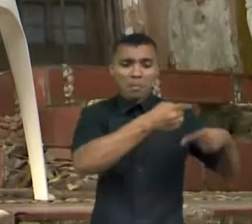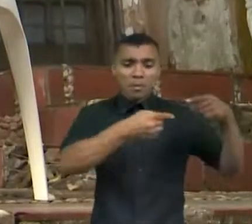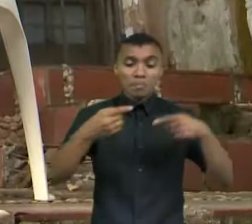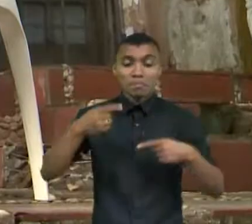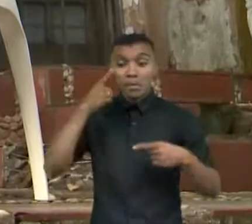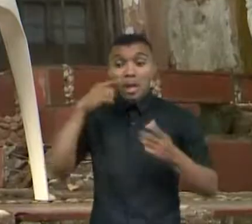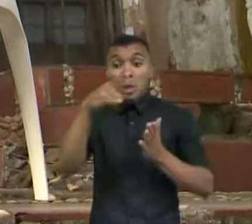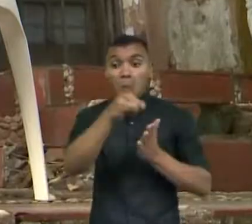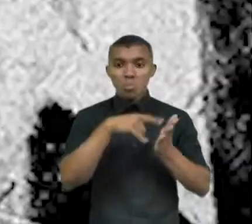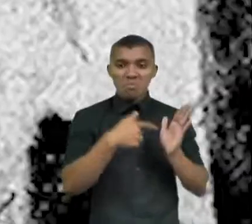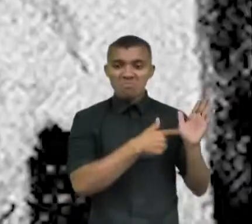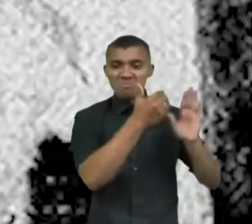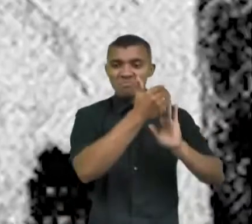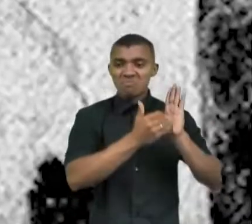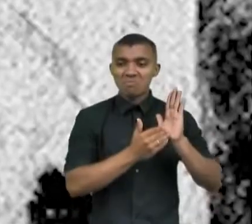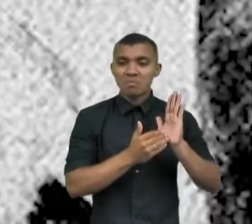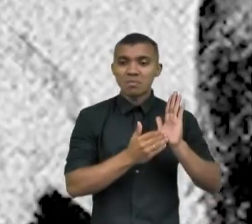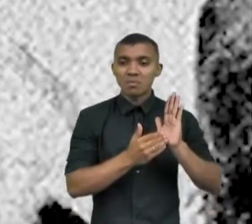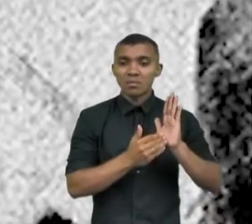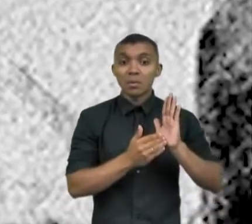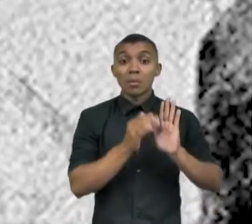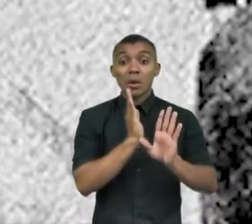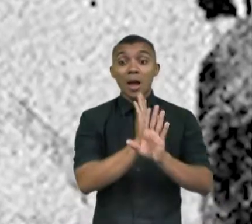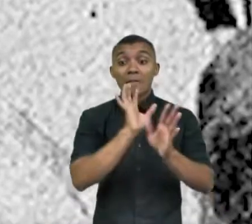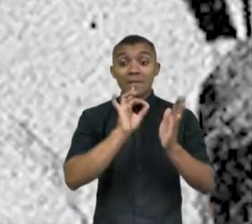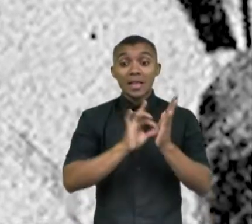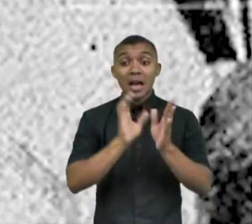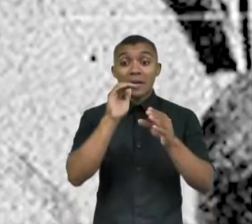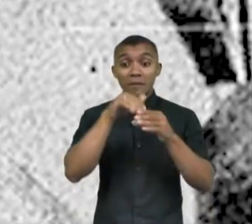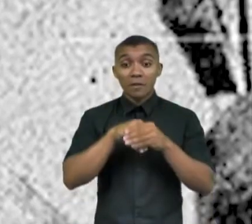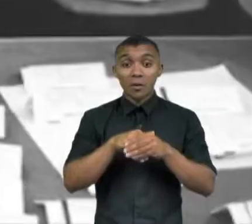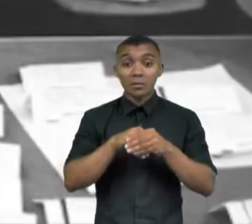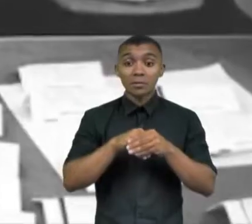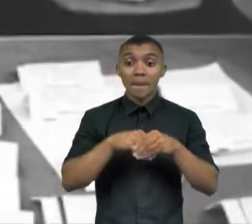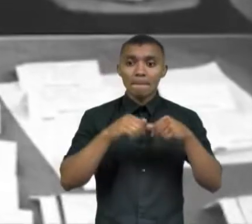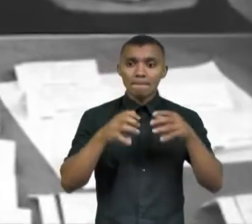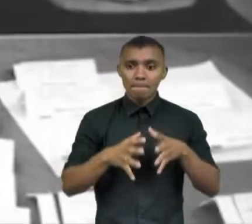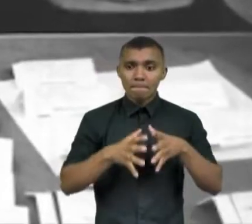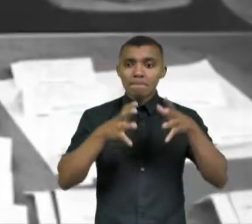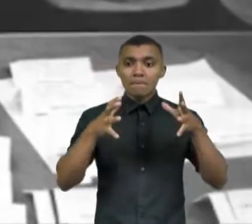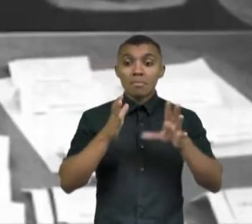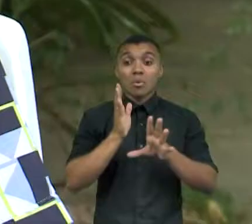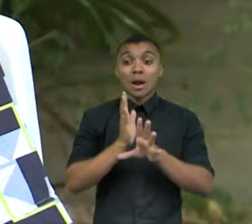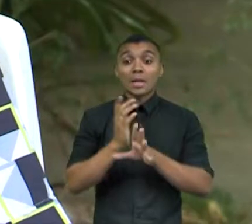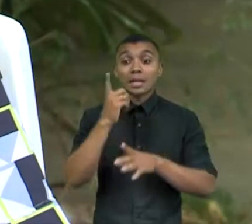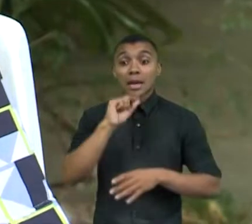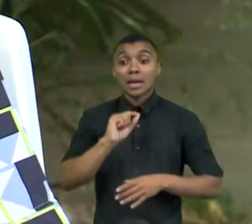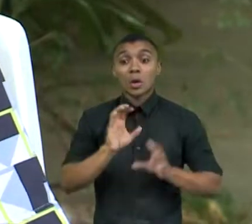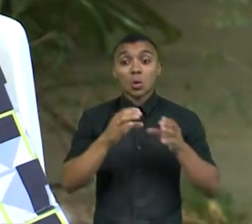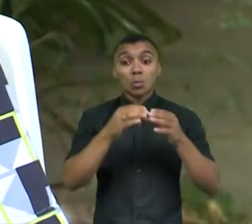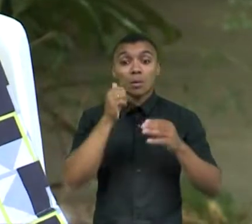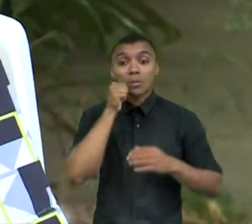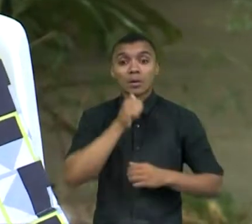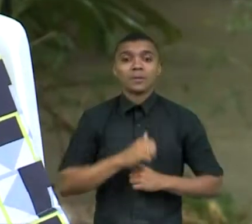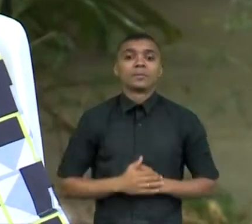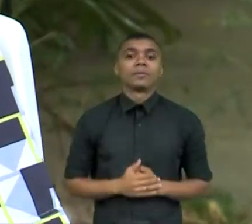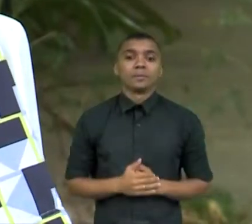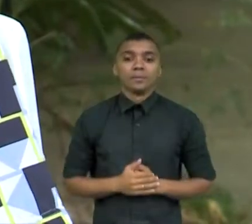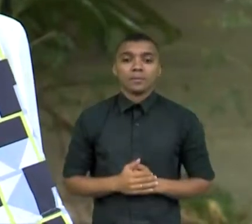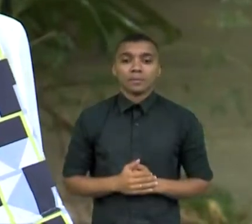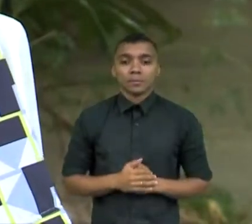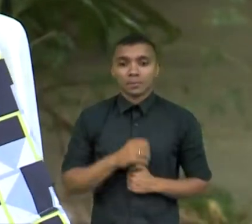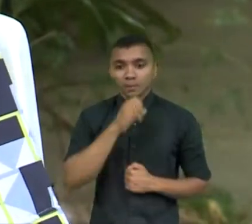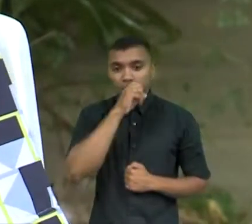apontam para uma votação expressiva em grande parte entre o público feminino. As pessoas acreditarem, tiveram